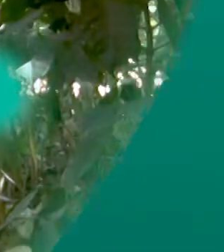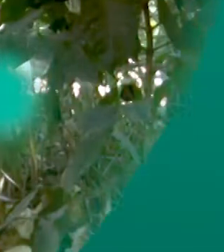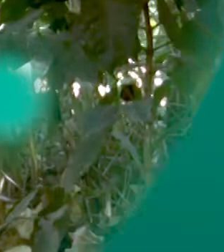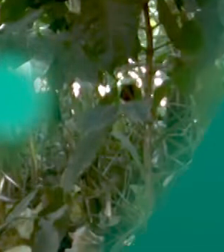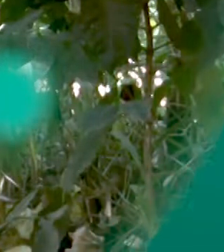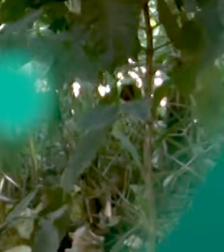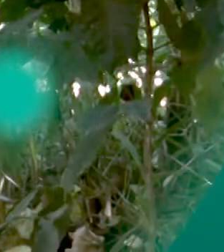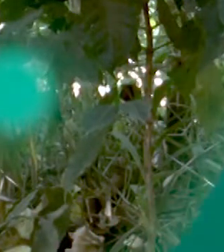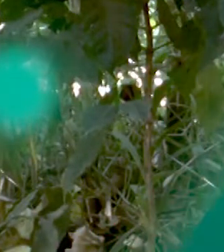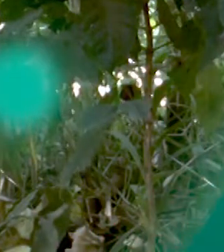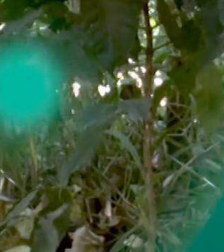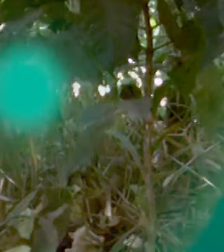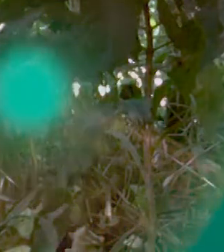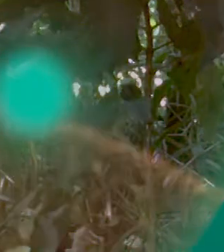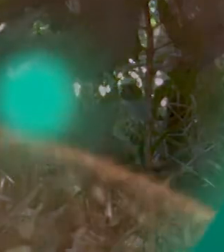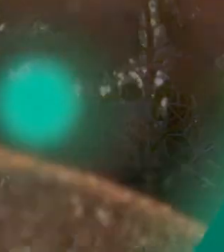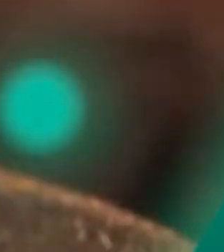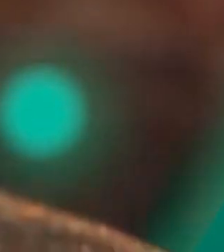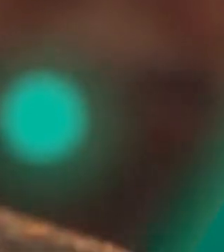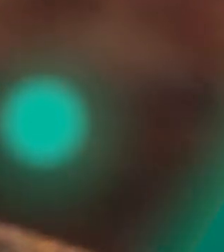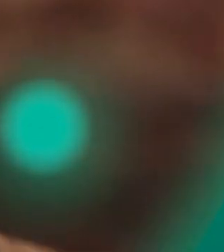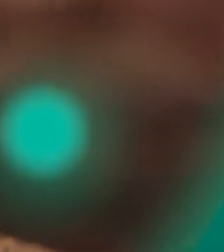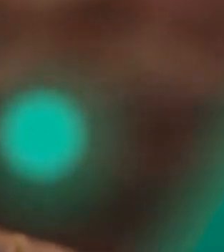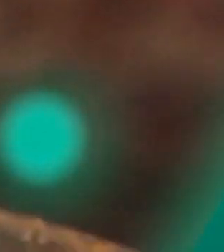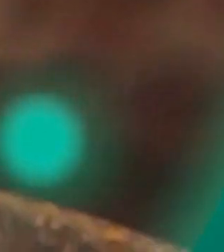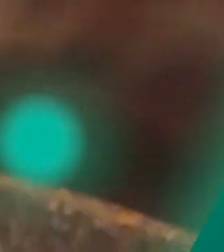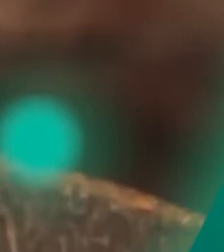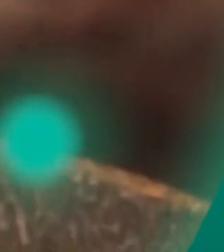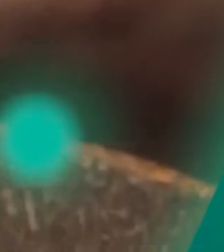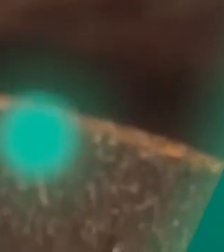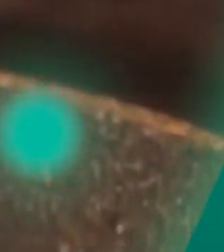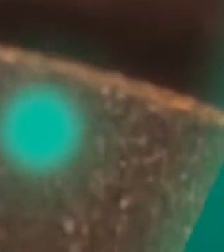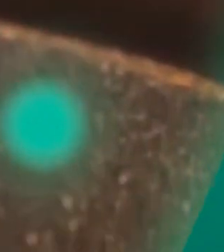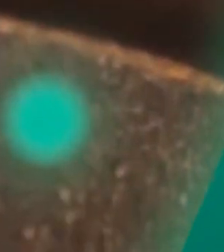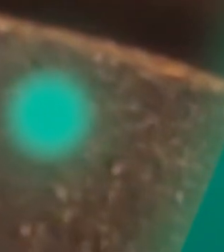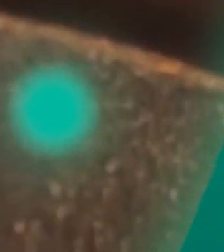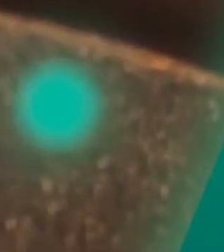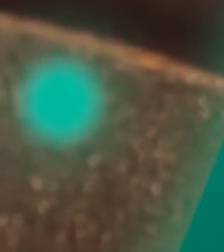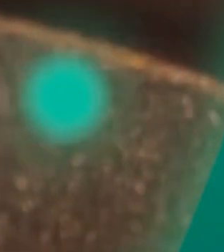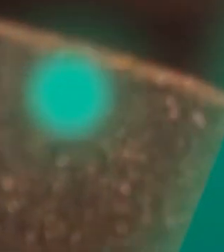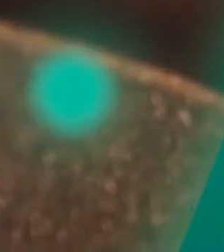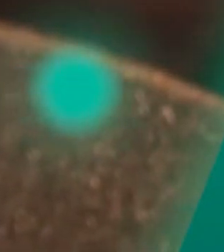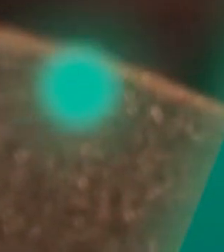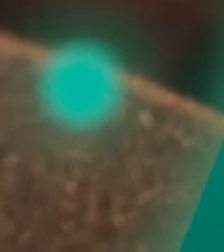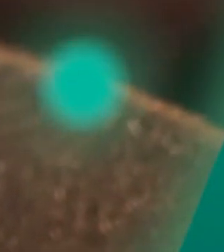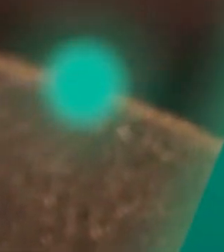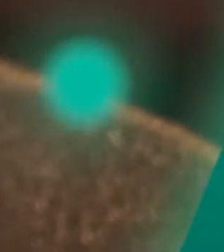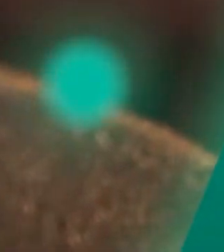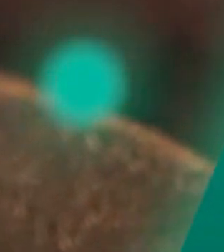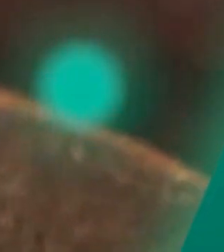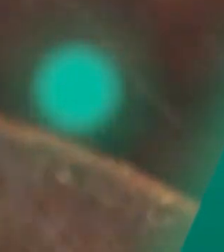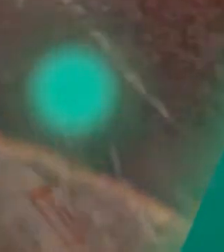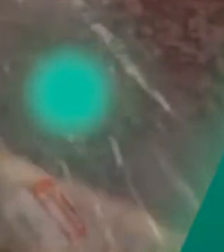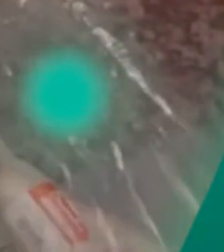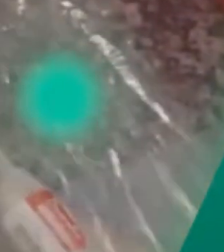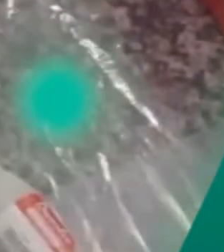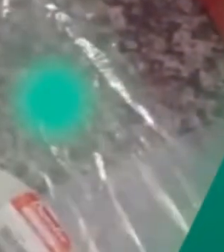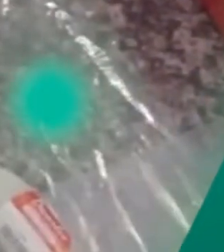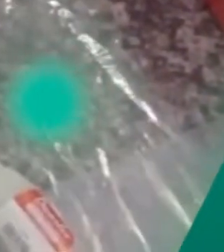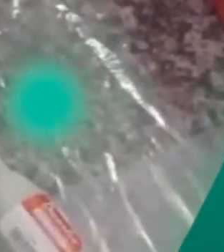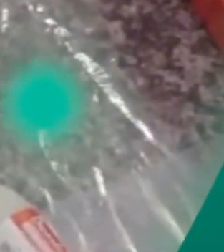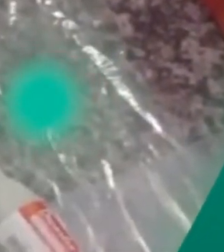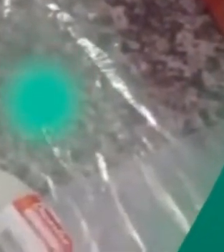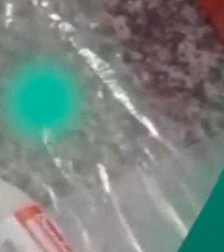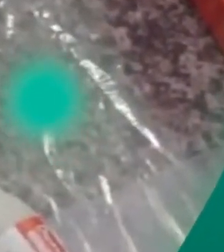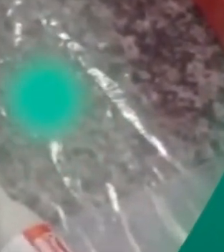Olá, tudo bem? No próximo Univerciência você vai conhecer um projeto do Instituto Federal de Sergipe que incentiva comerciantes a transformar